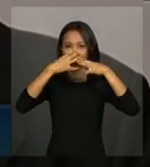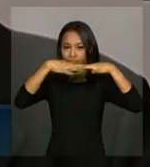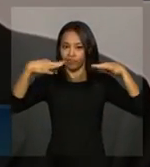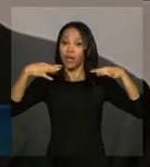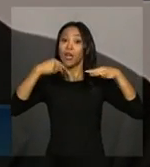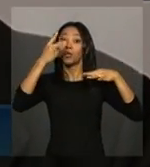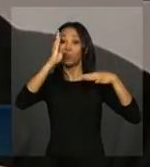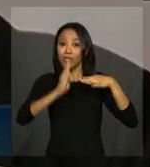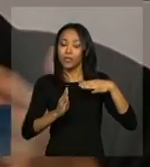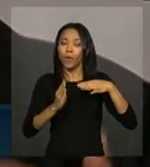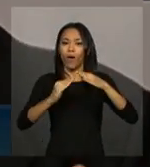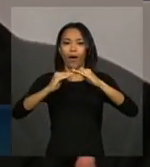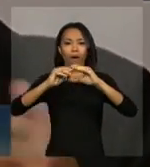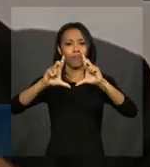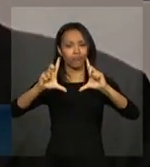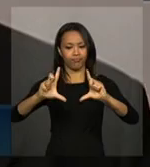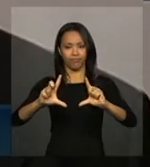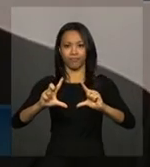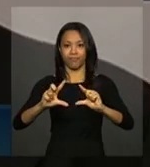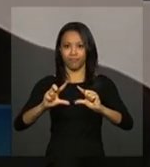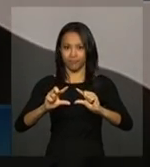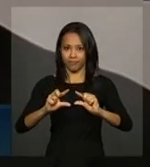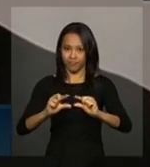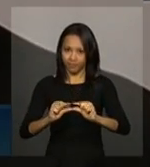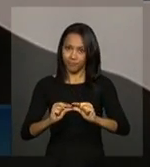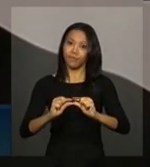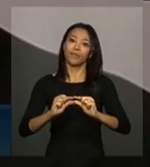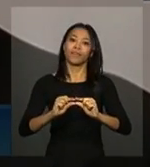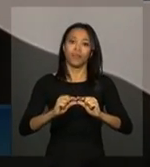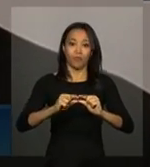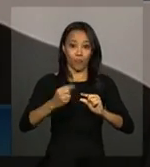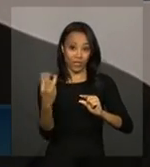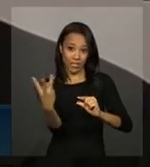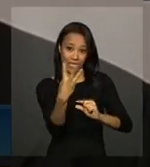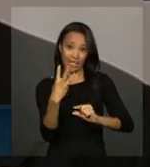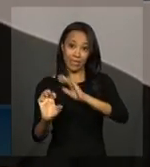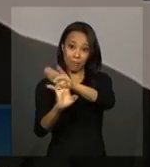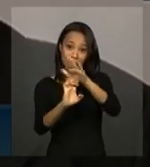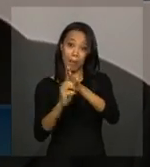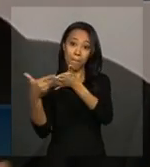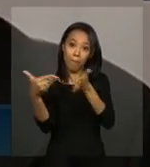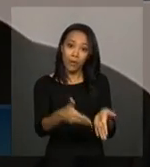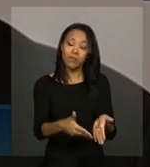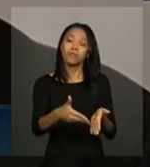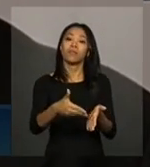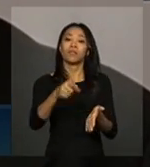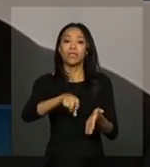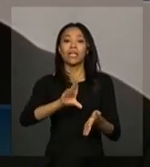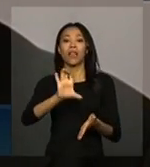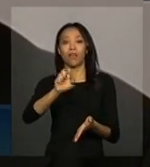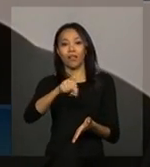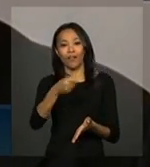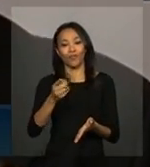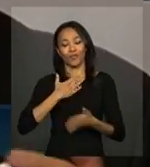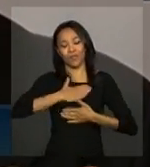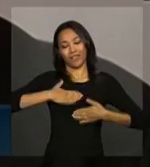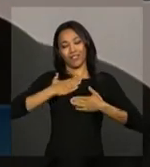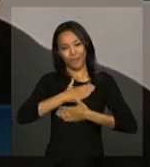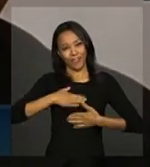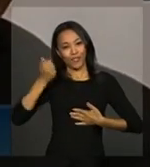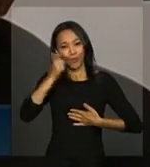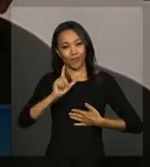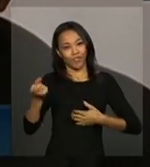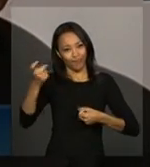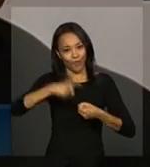tarifa, vamos dizer, mais módica a partir dessa nossa participação. Então, diria que nós estamos satisfeitos com o nosso retorno, eu